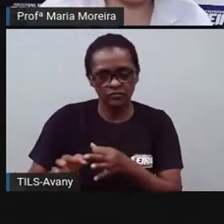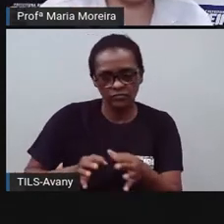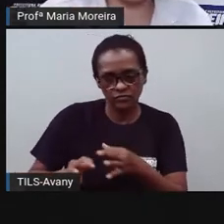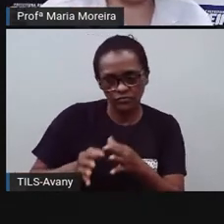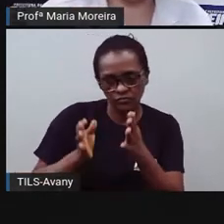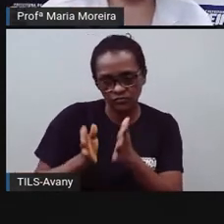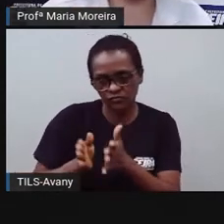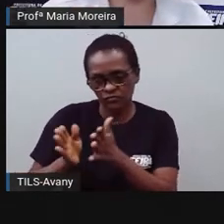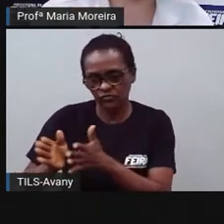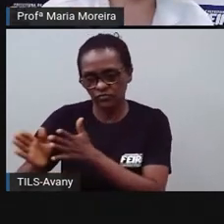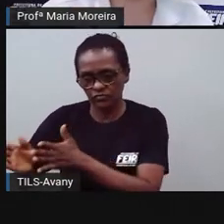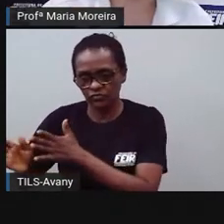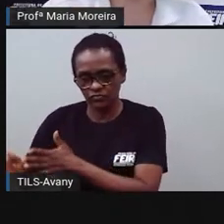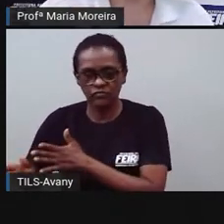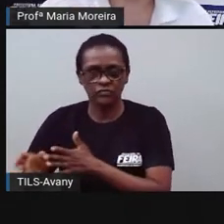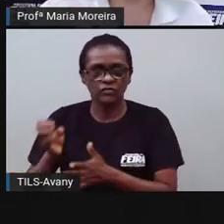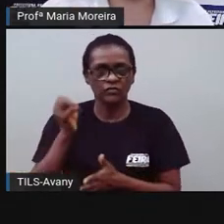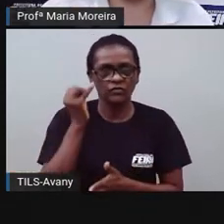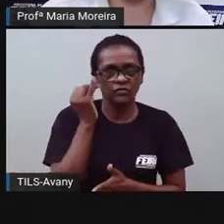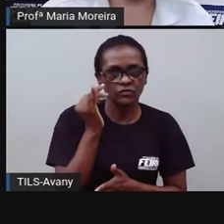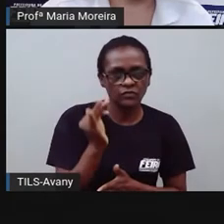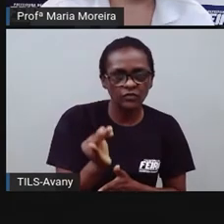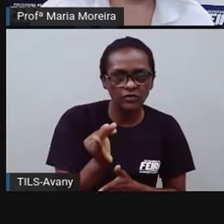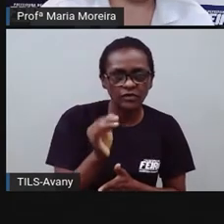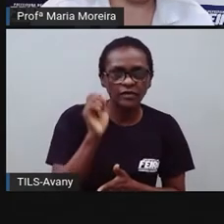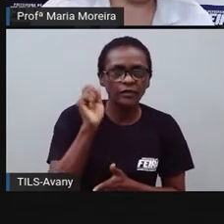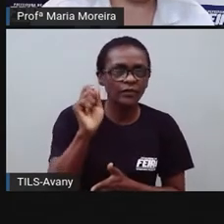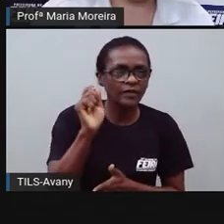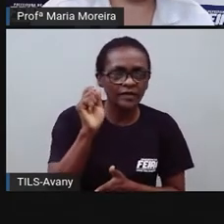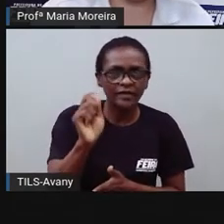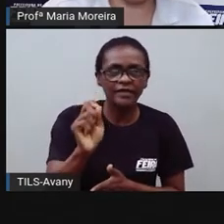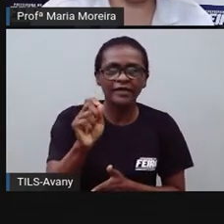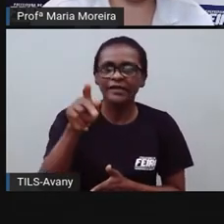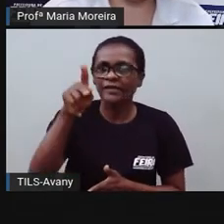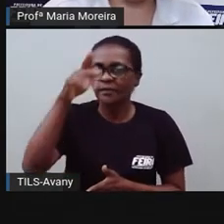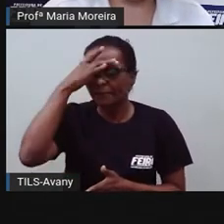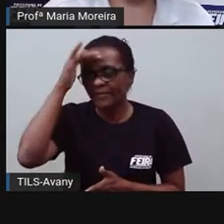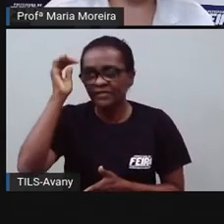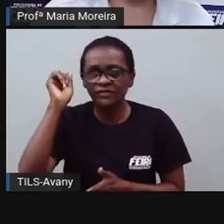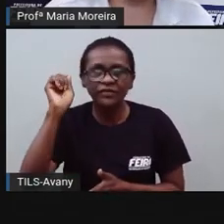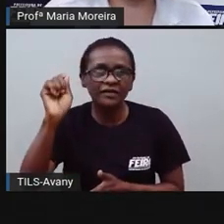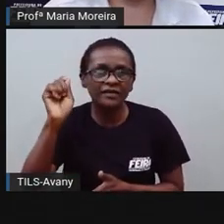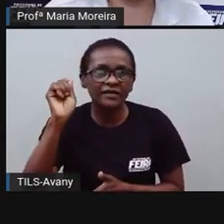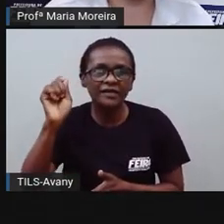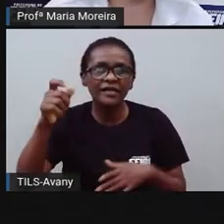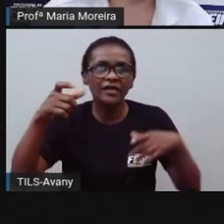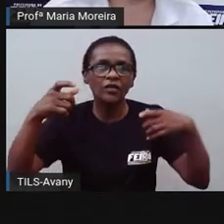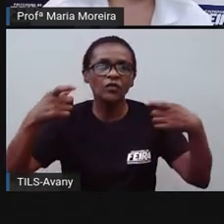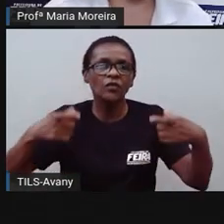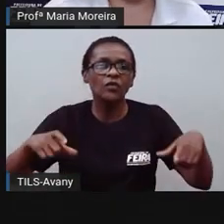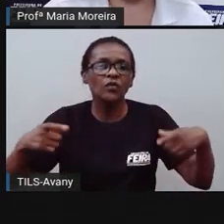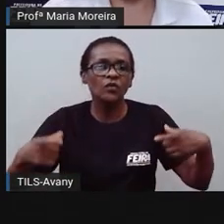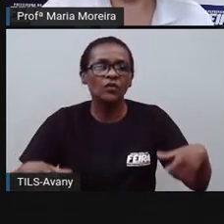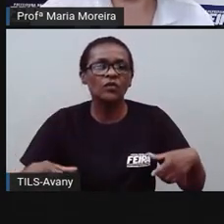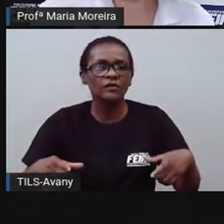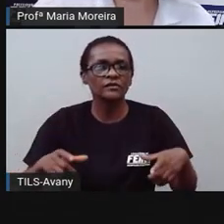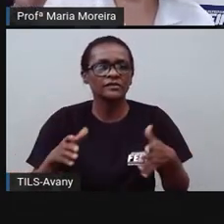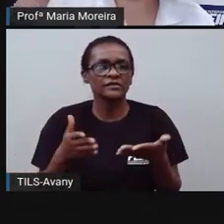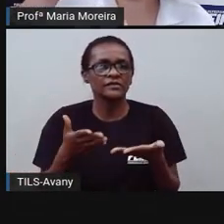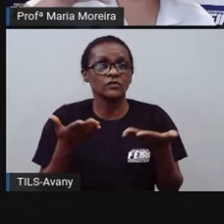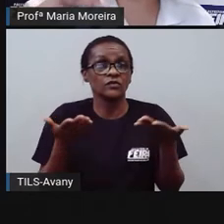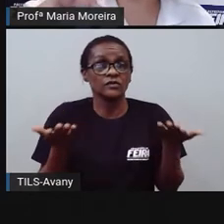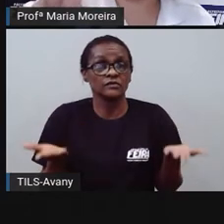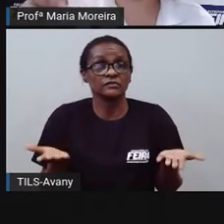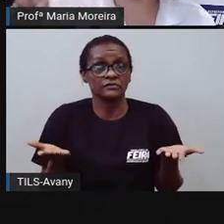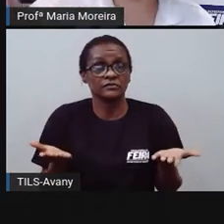Informações. Que informações são essas? O quê? Quem? Quando? Onde? Como? Por quê? Então, se a gente